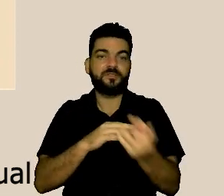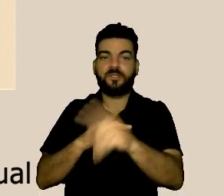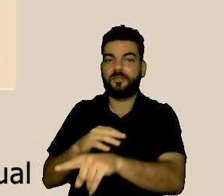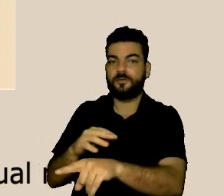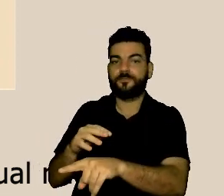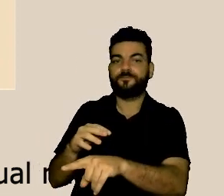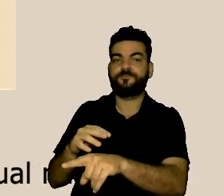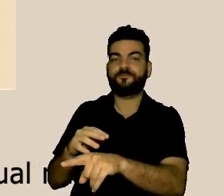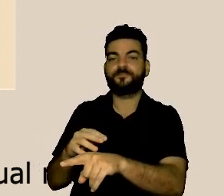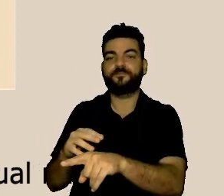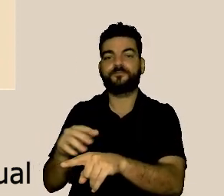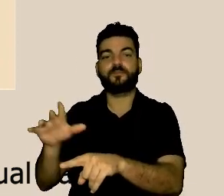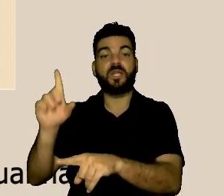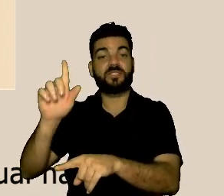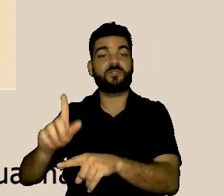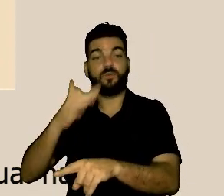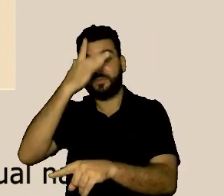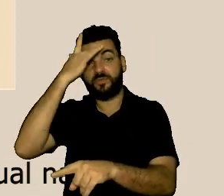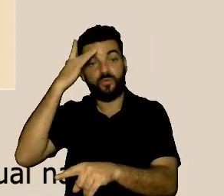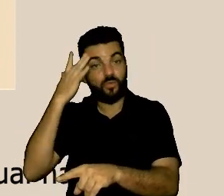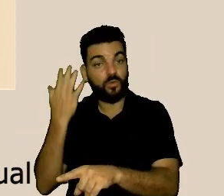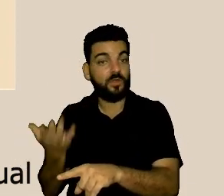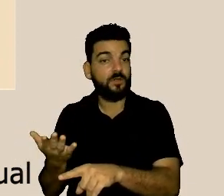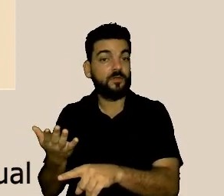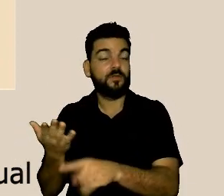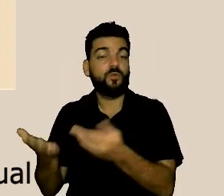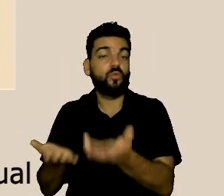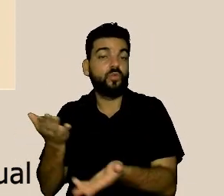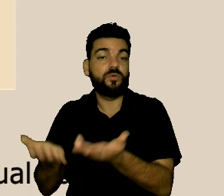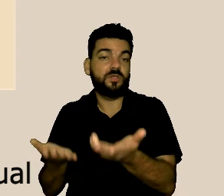da gestão de pessoas que cuida